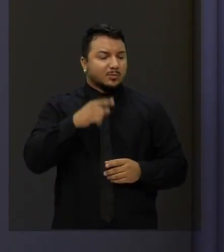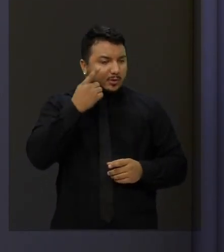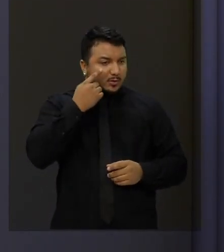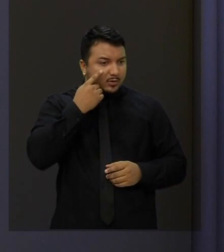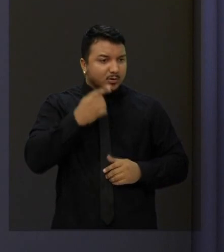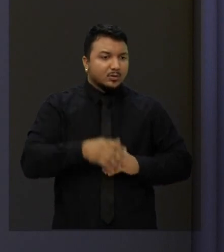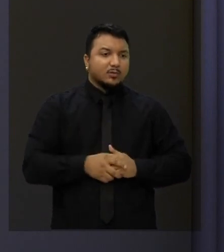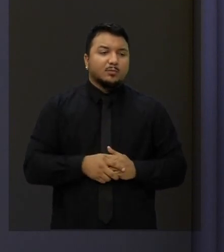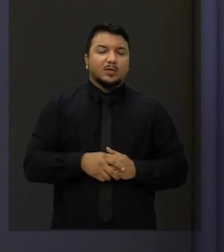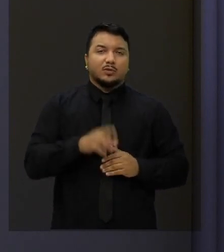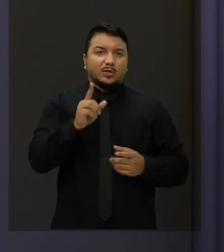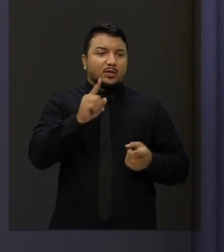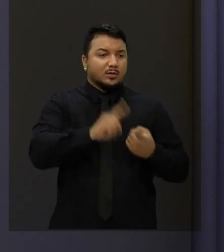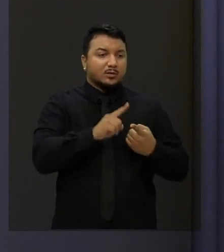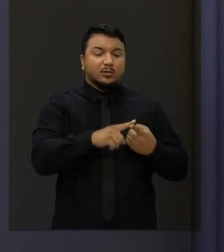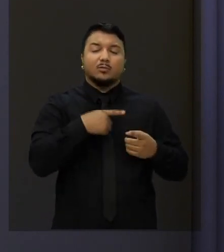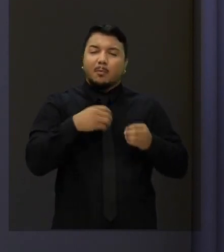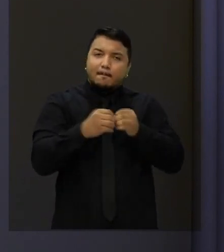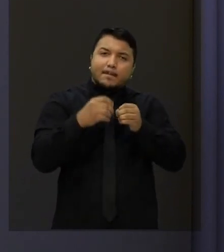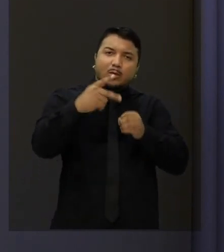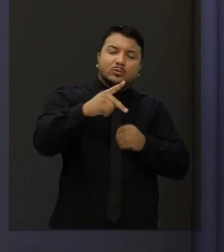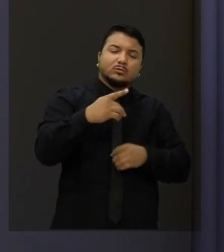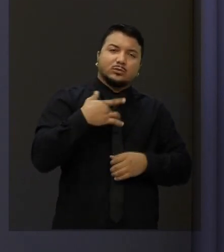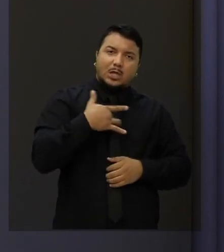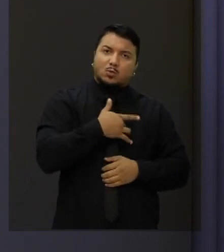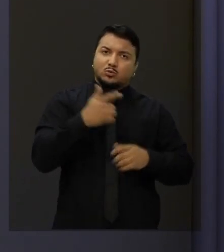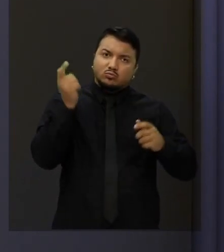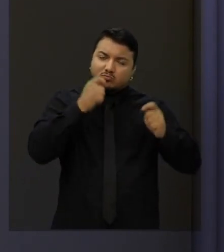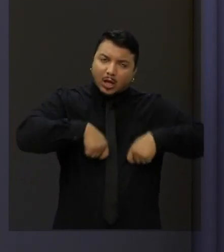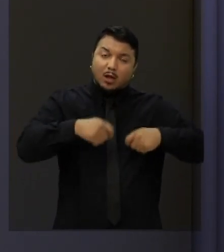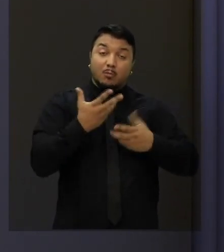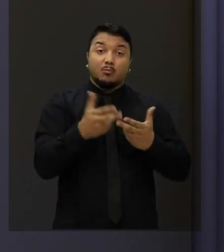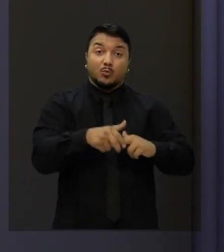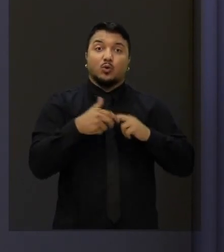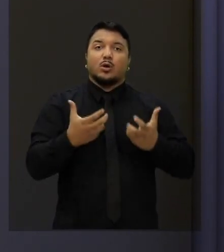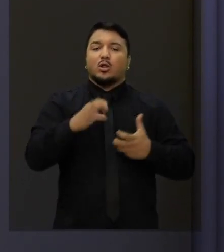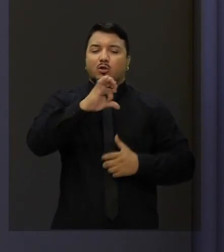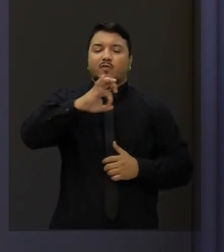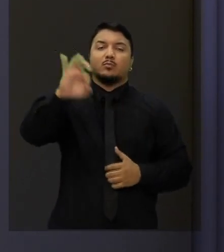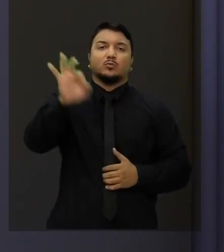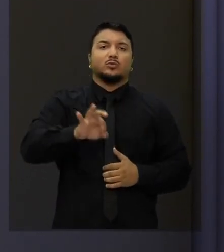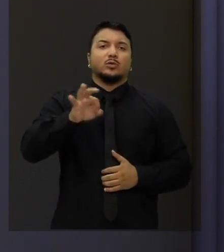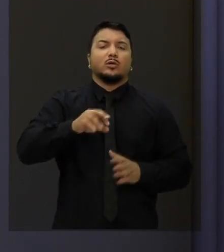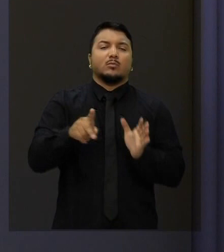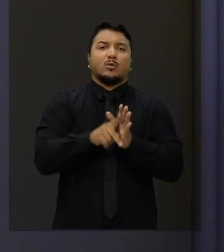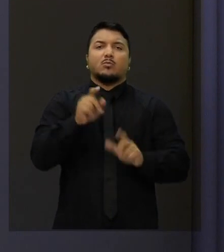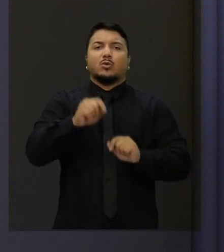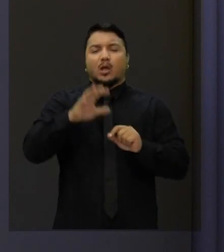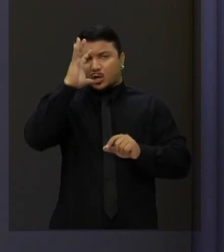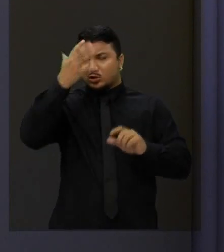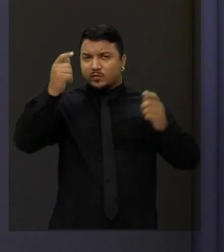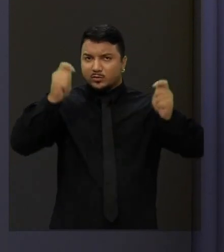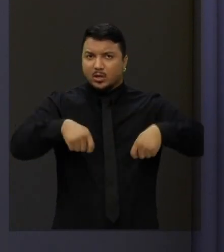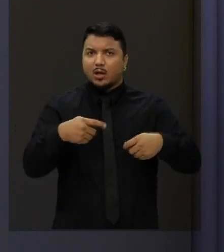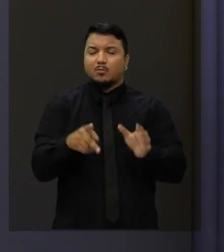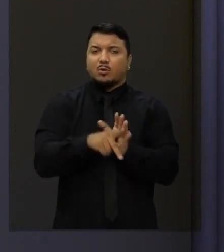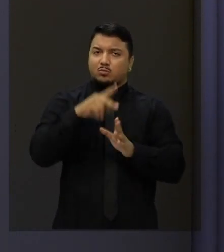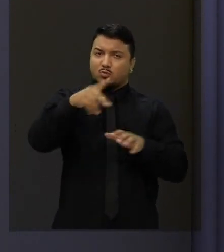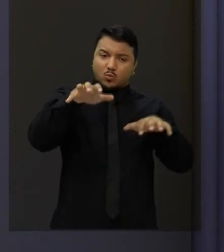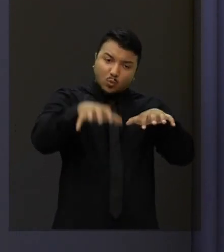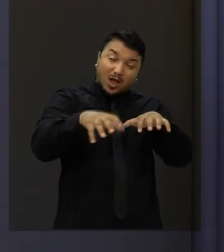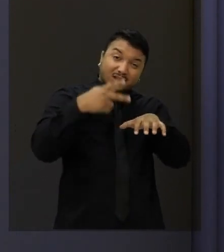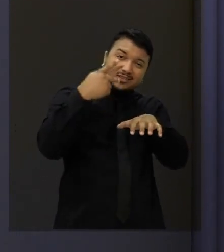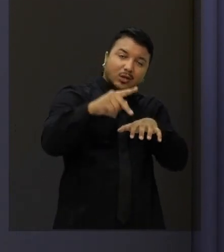e ter uma saúde mais perto de você. Volto a dizer, eu quero que 90% dos casos de saúde sejam resolvidos na sua região,